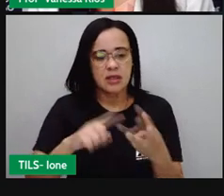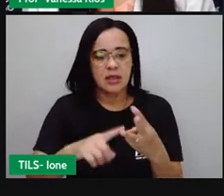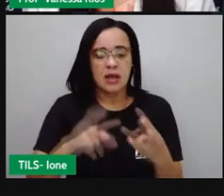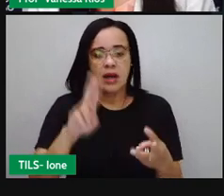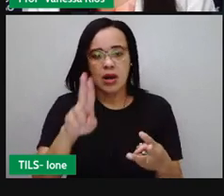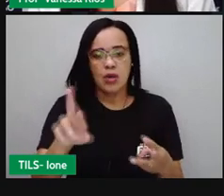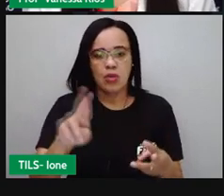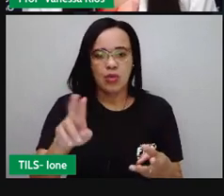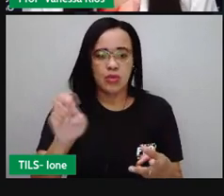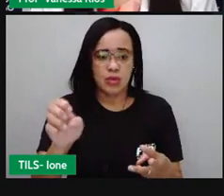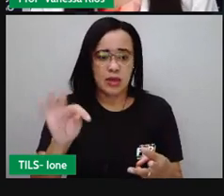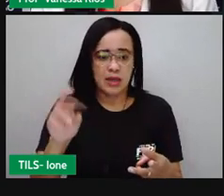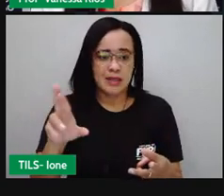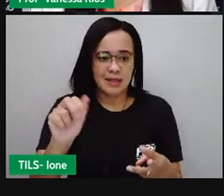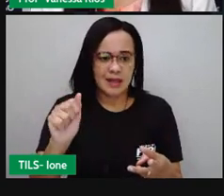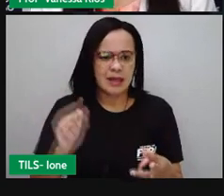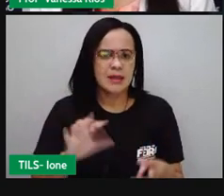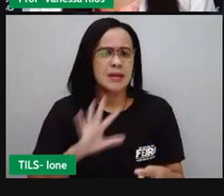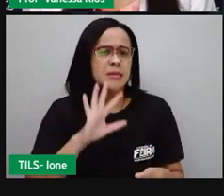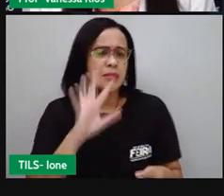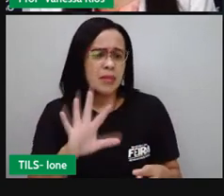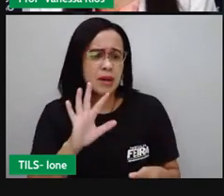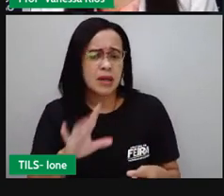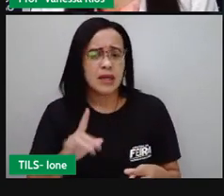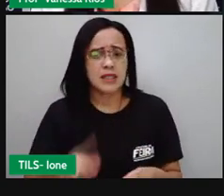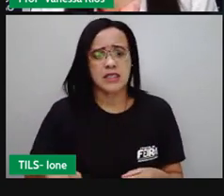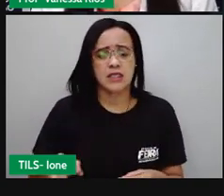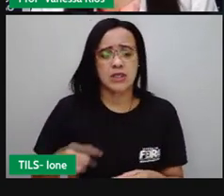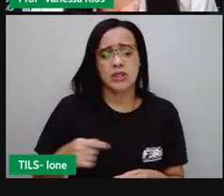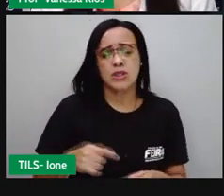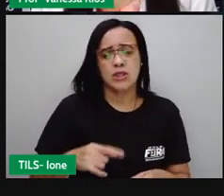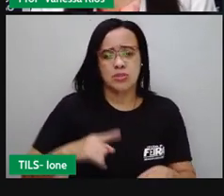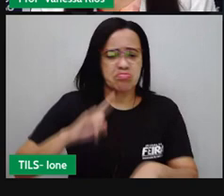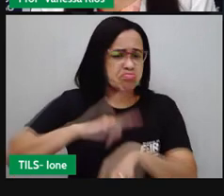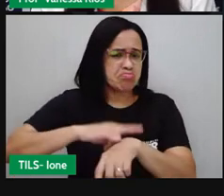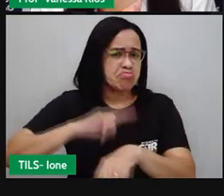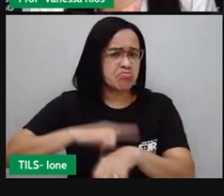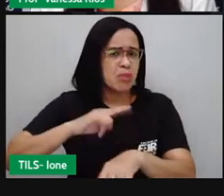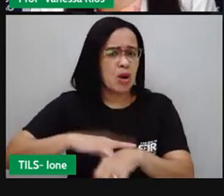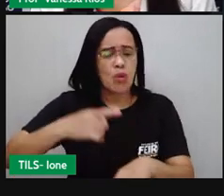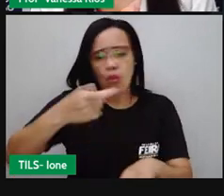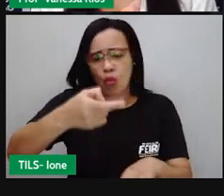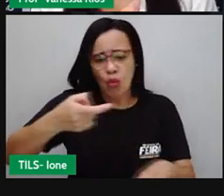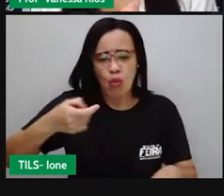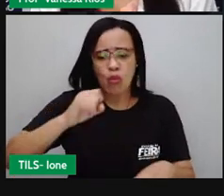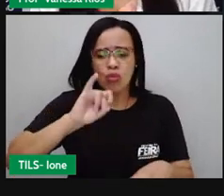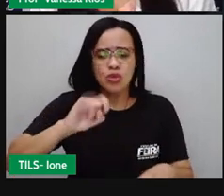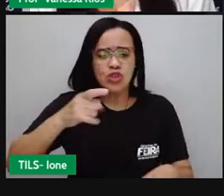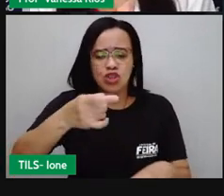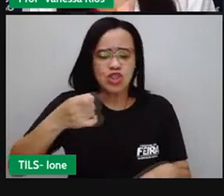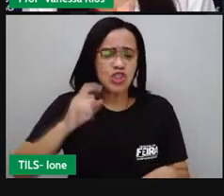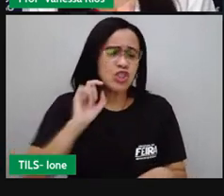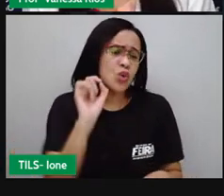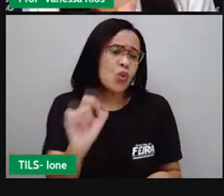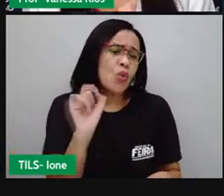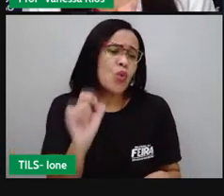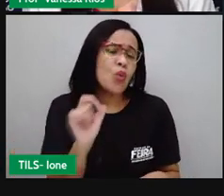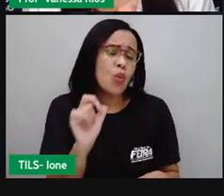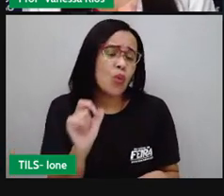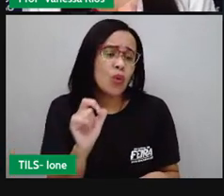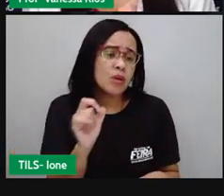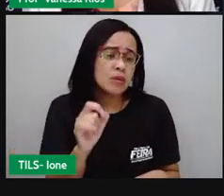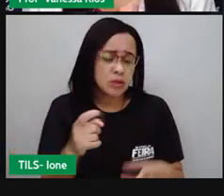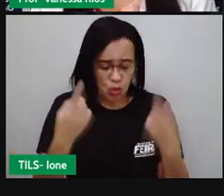Mas aí o que é a urina, não é? O que é aí esse líquido que é expelido pelo nosso corpo?